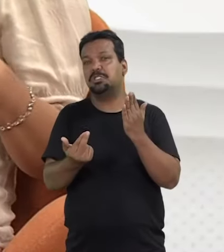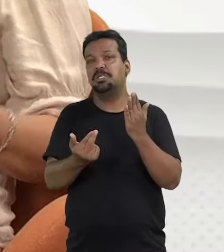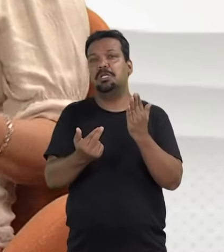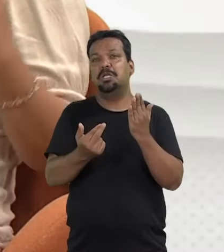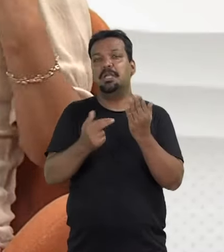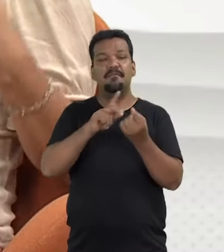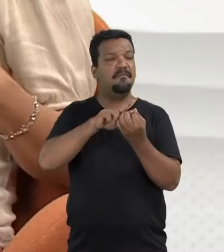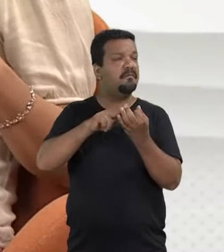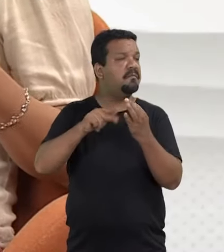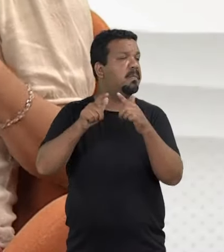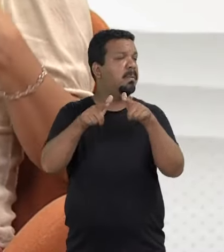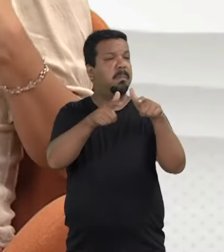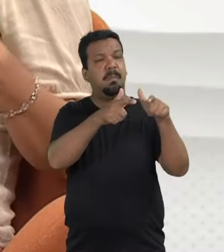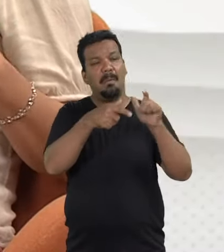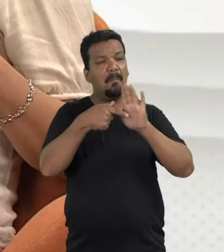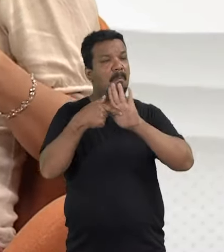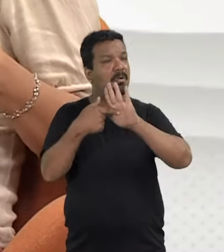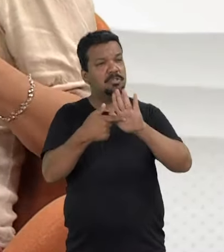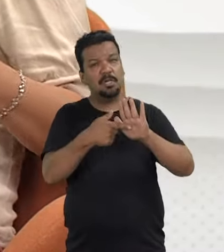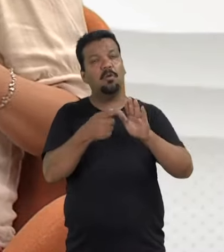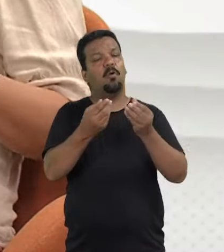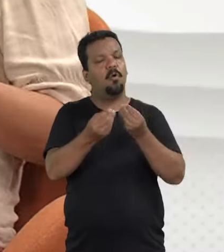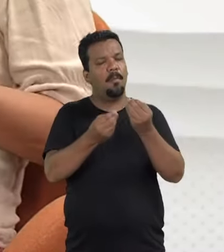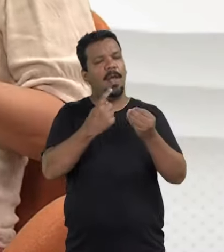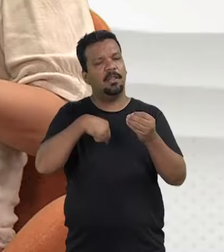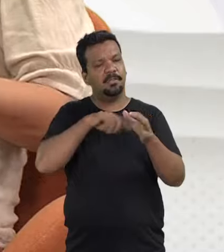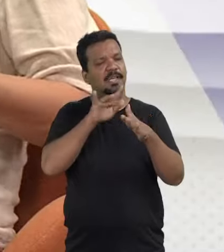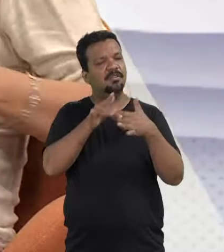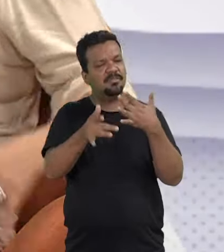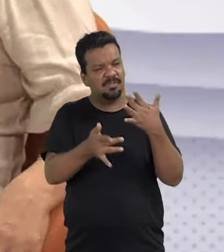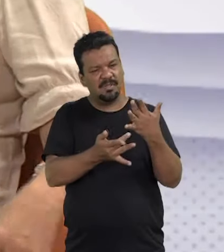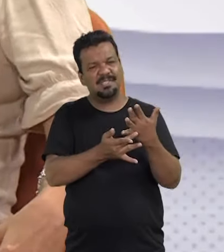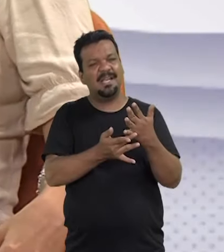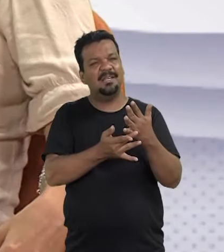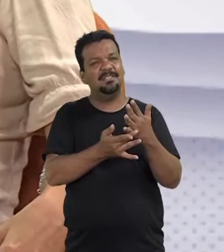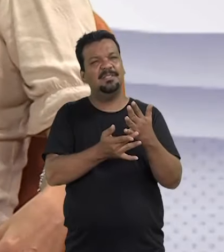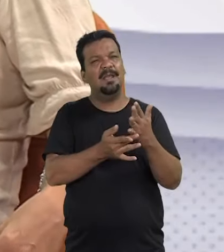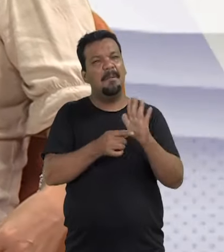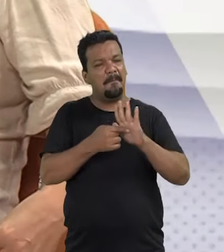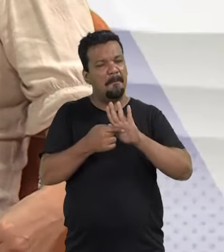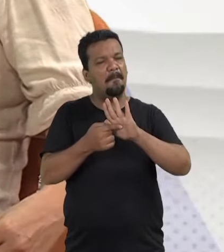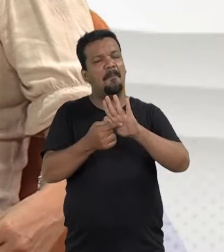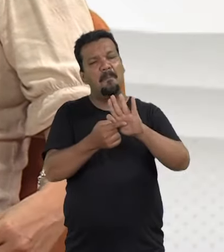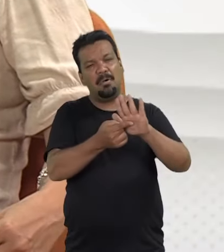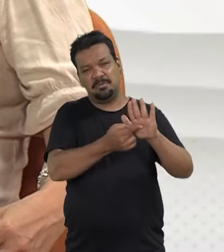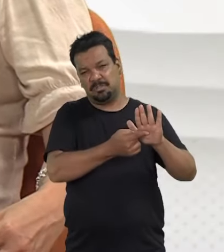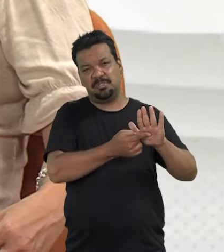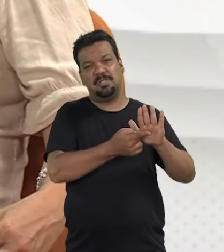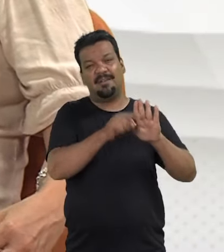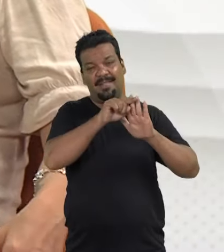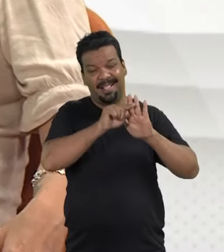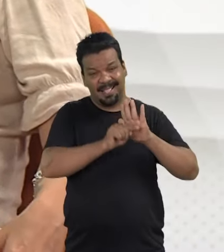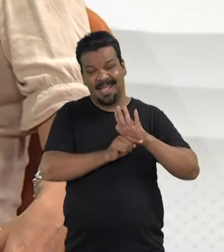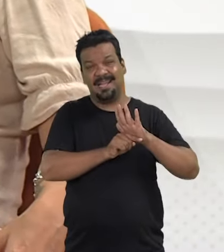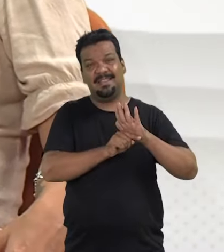infelizmente, a nossa mídia martirizava, como a Cristina falou, e ao mesmo tempo